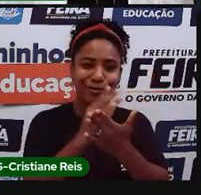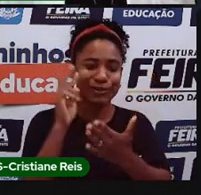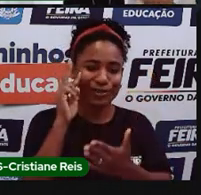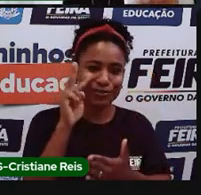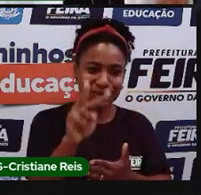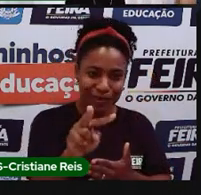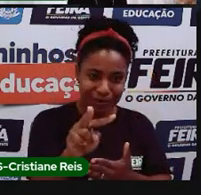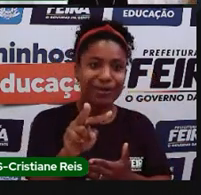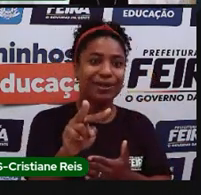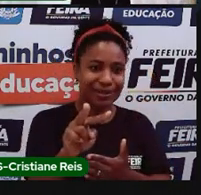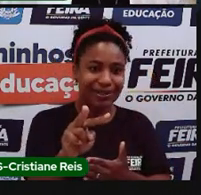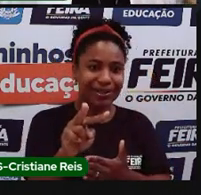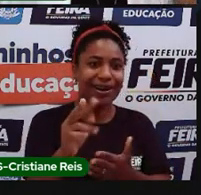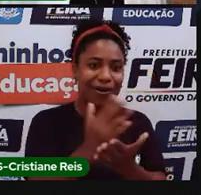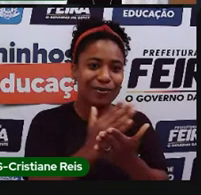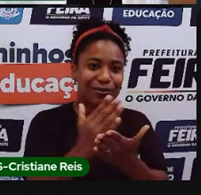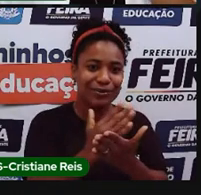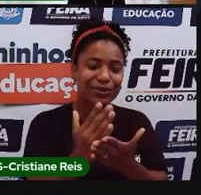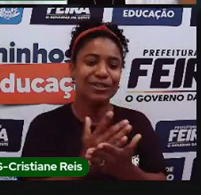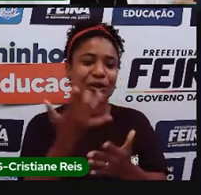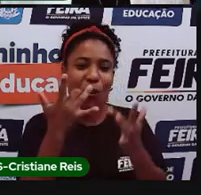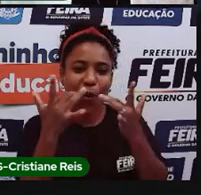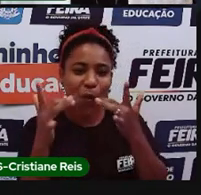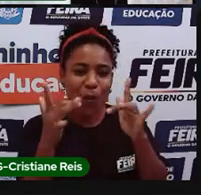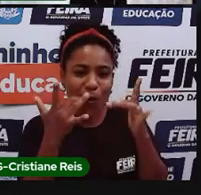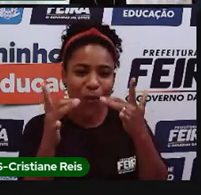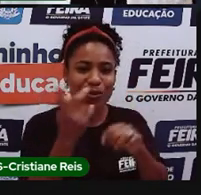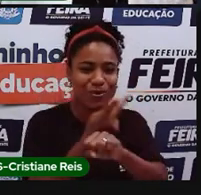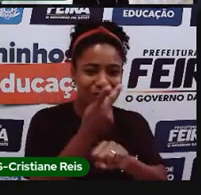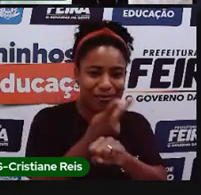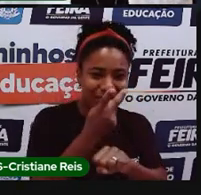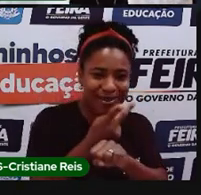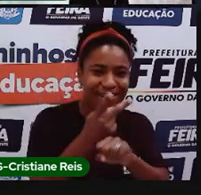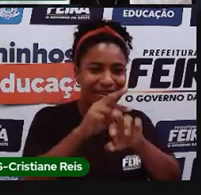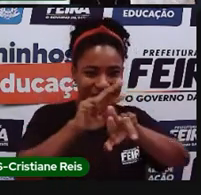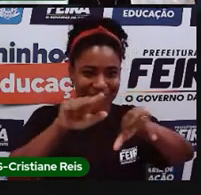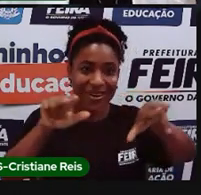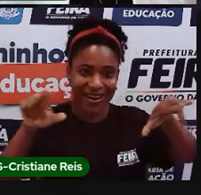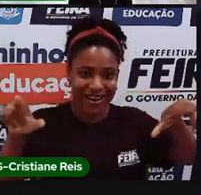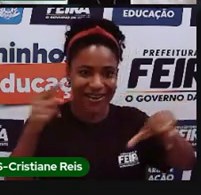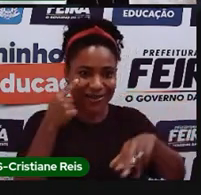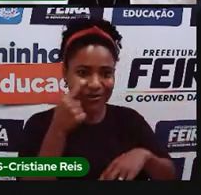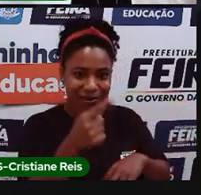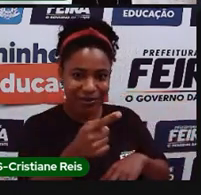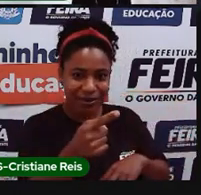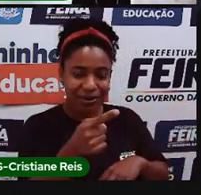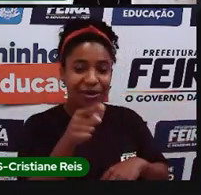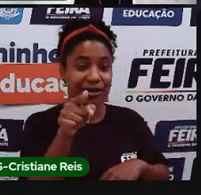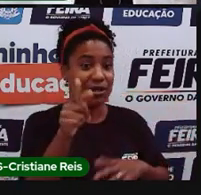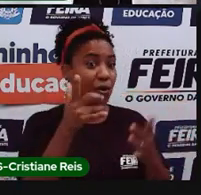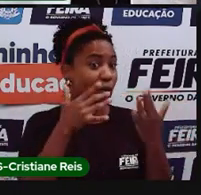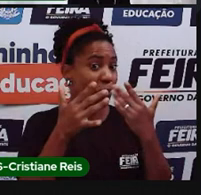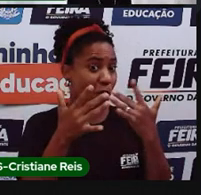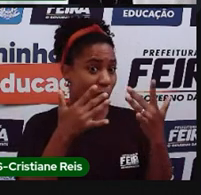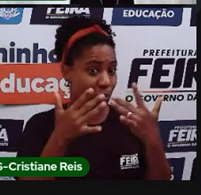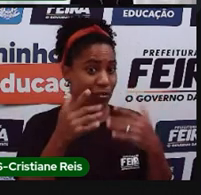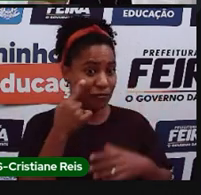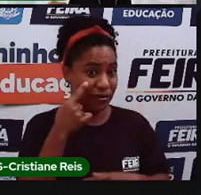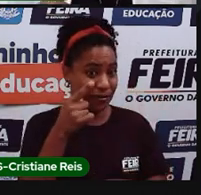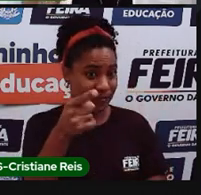minerais, percebe que tem um desenhozinho, né, lá representando cada tipo de mineral, não é isso? Então, vamos observar aí,